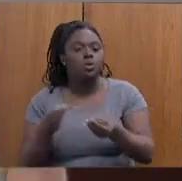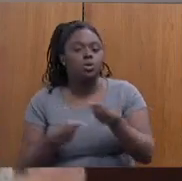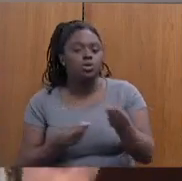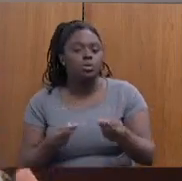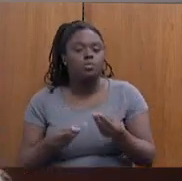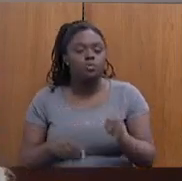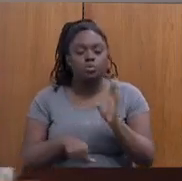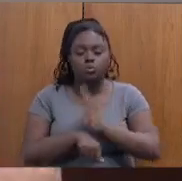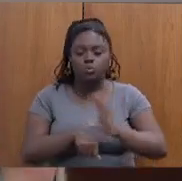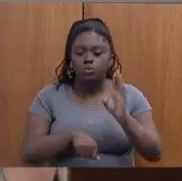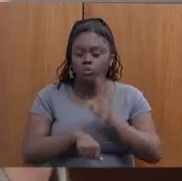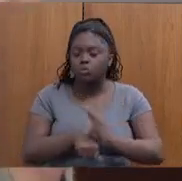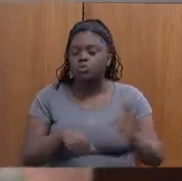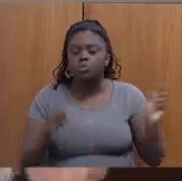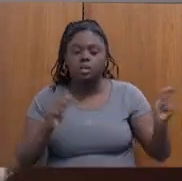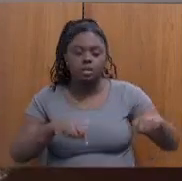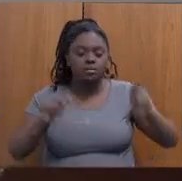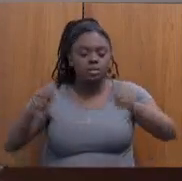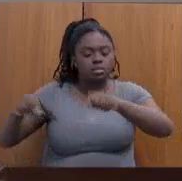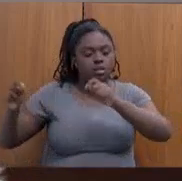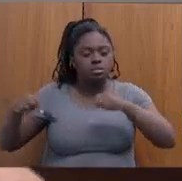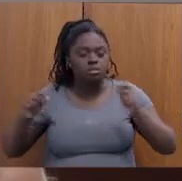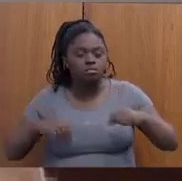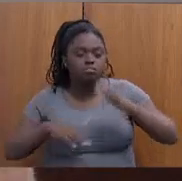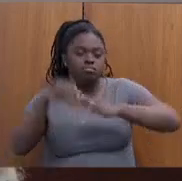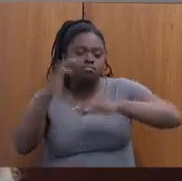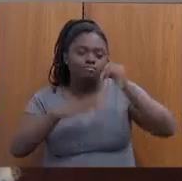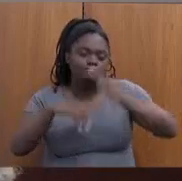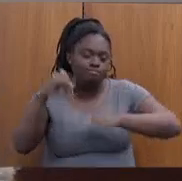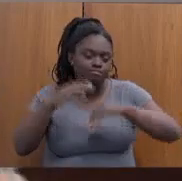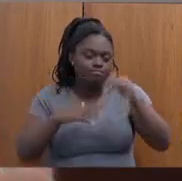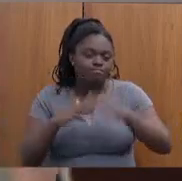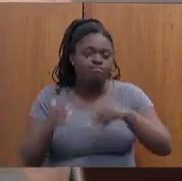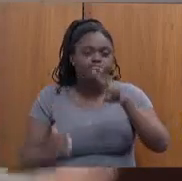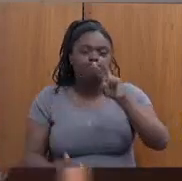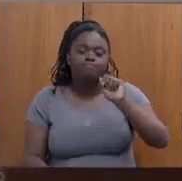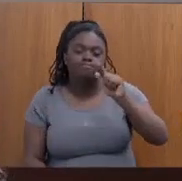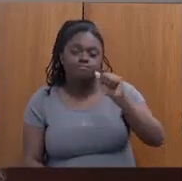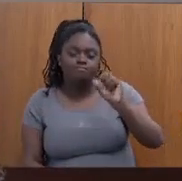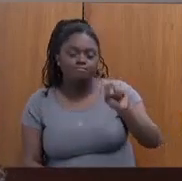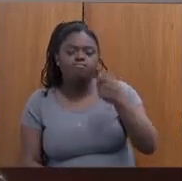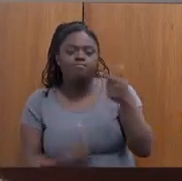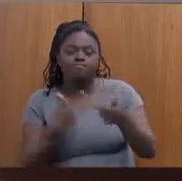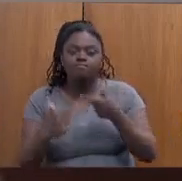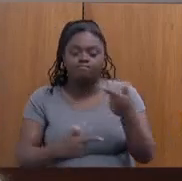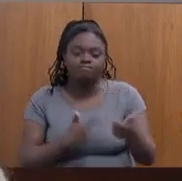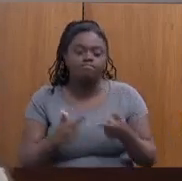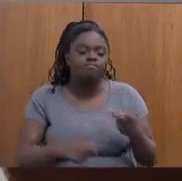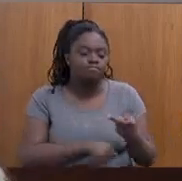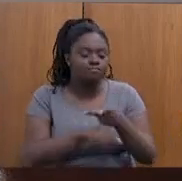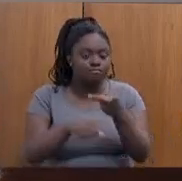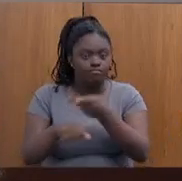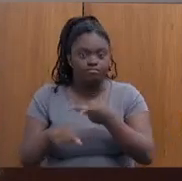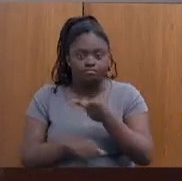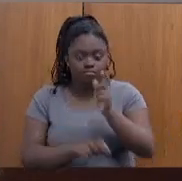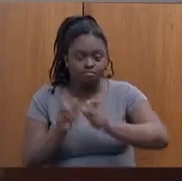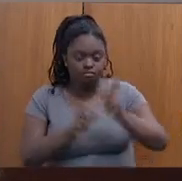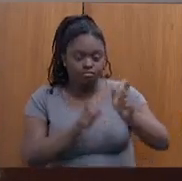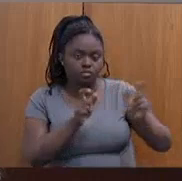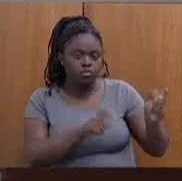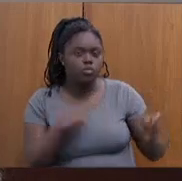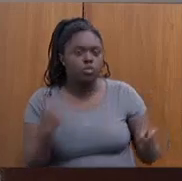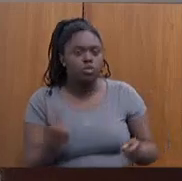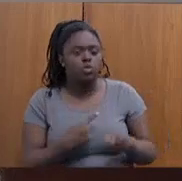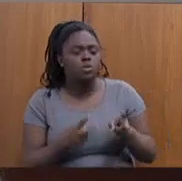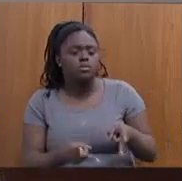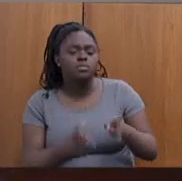curso de qualificação, qualificação profissional, vagas de emprego e busca dessas pessoas. O nós temos visto